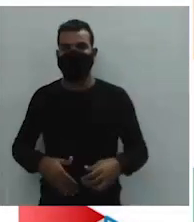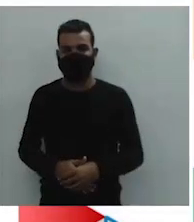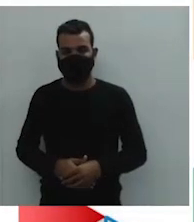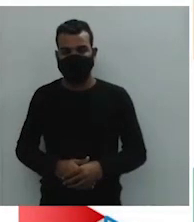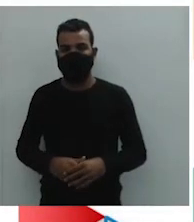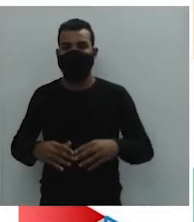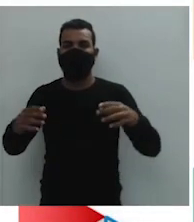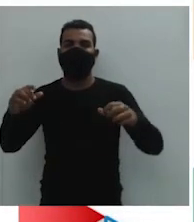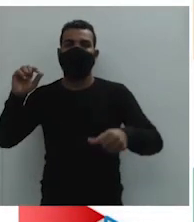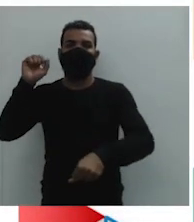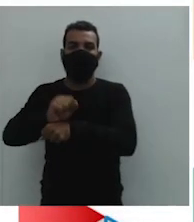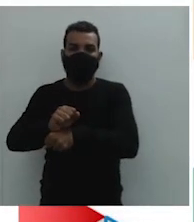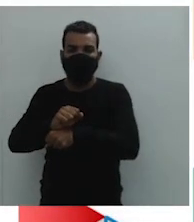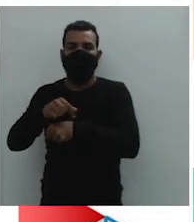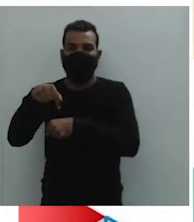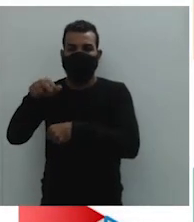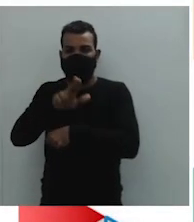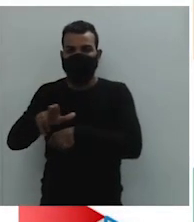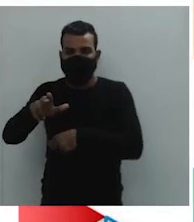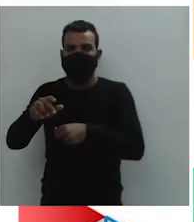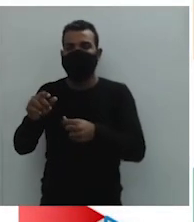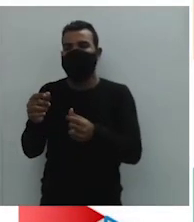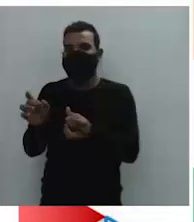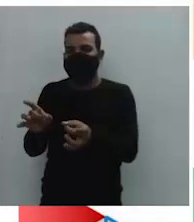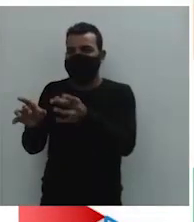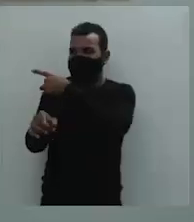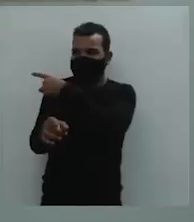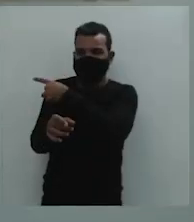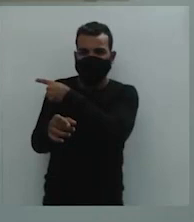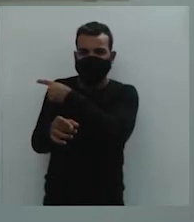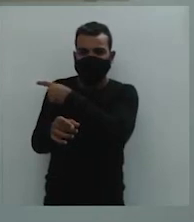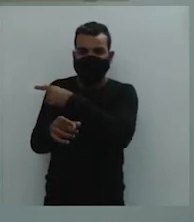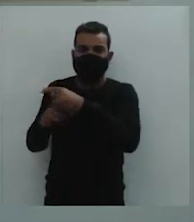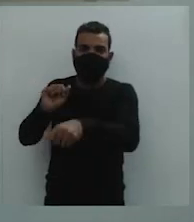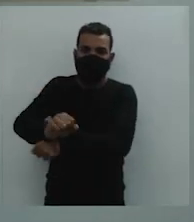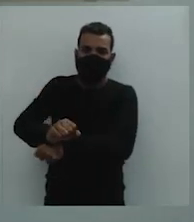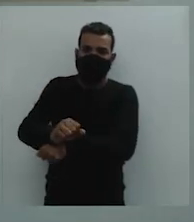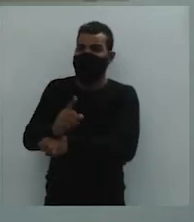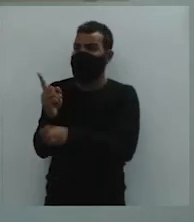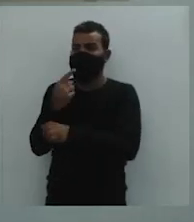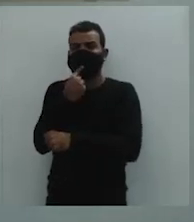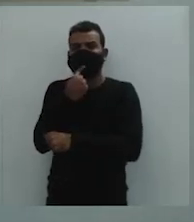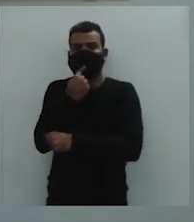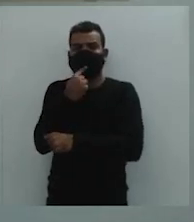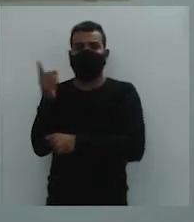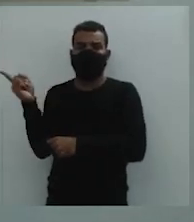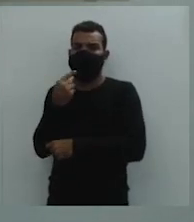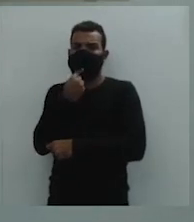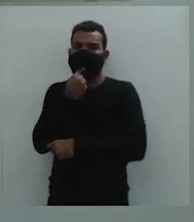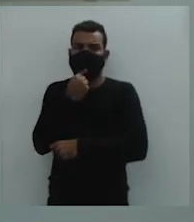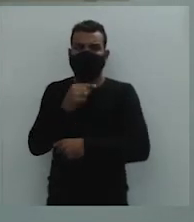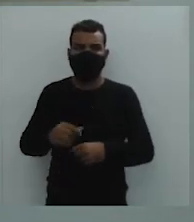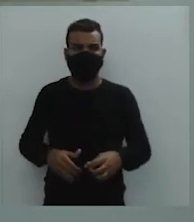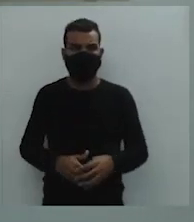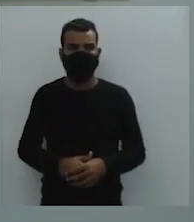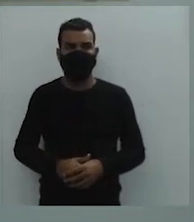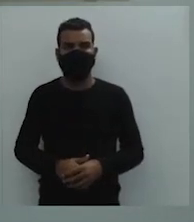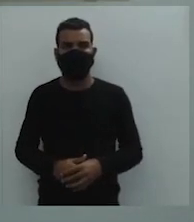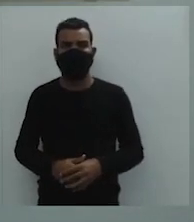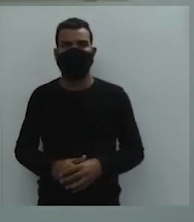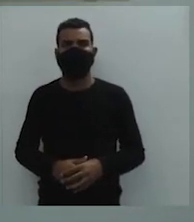ao ciclo do algodão no Nordeste brasileiro. Ou seja, o ciclo dele foi o mais curto de todos que nós vimos hoje.